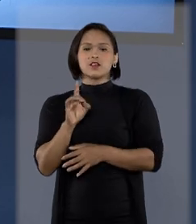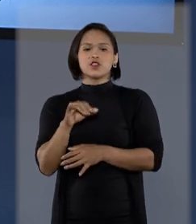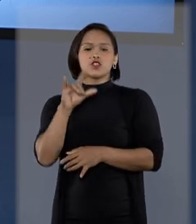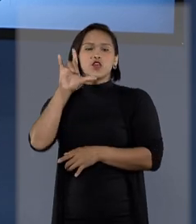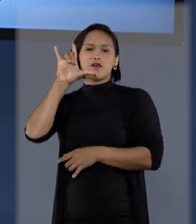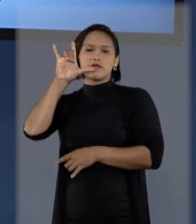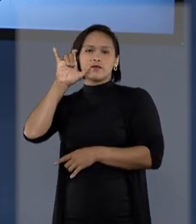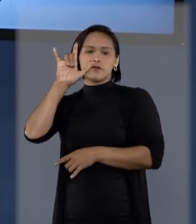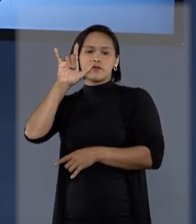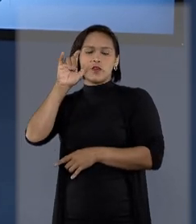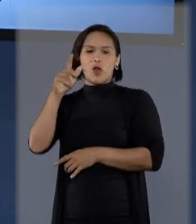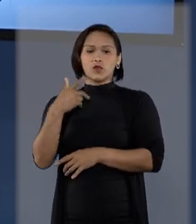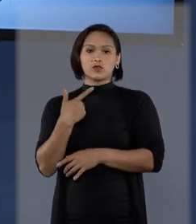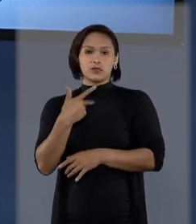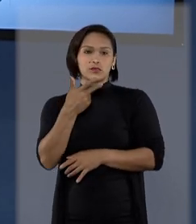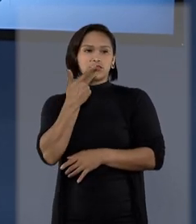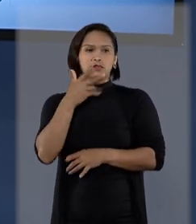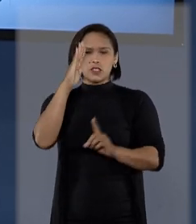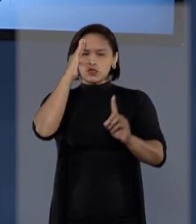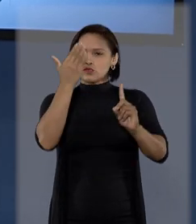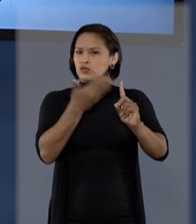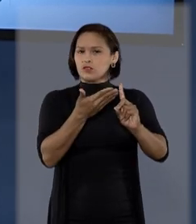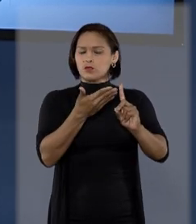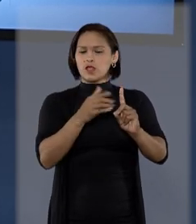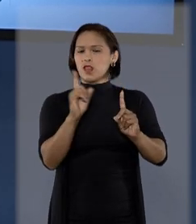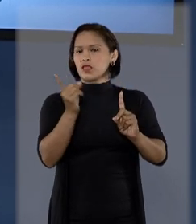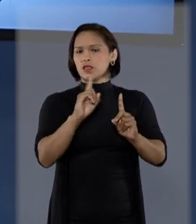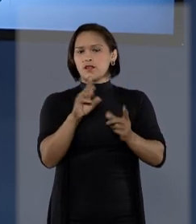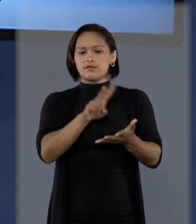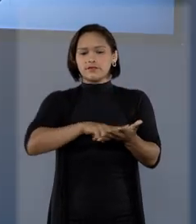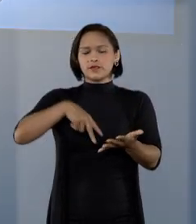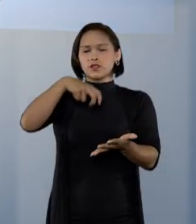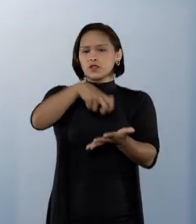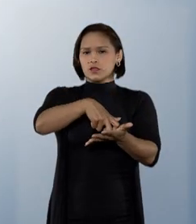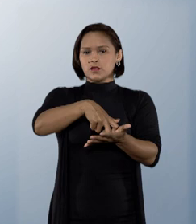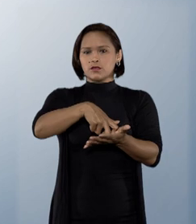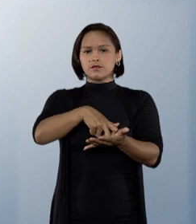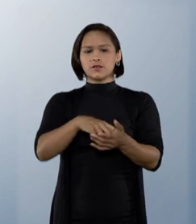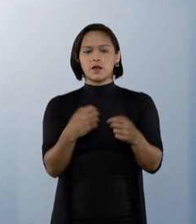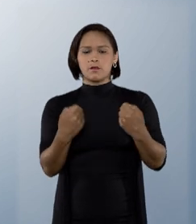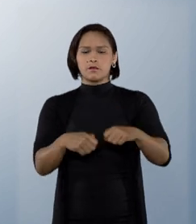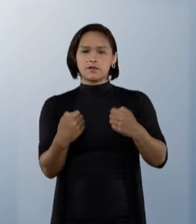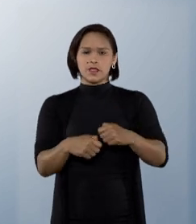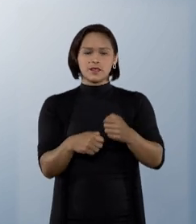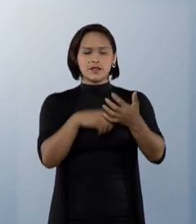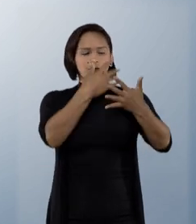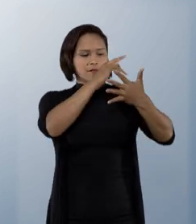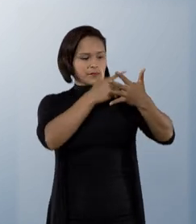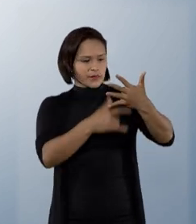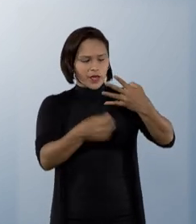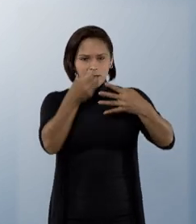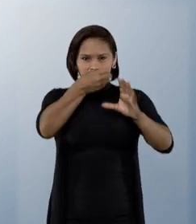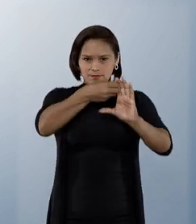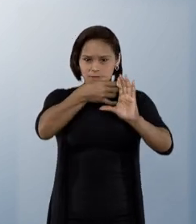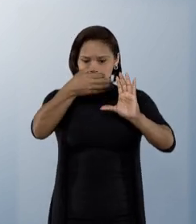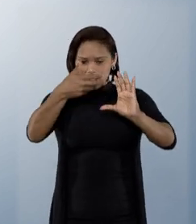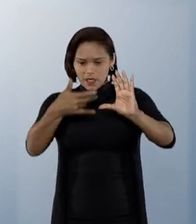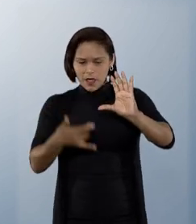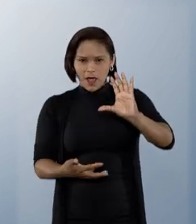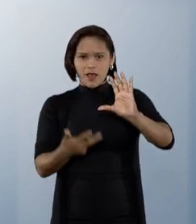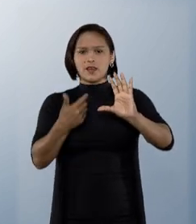reconhecimento de suspeito por fotografia não basta para condenação. O reconhecimento do suspeito por